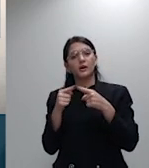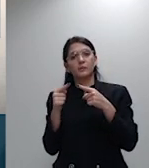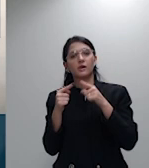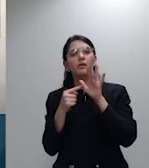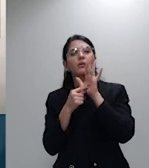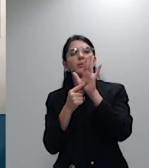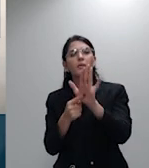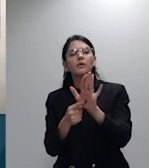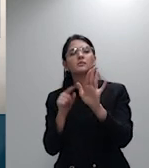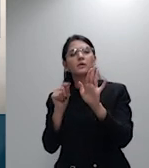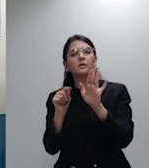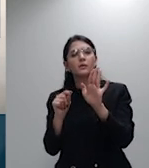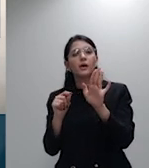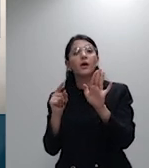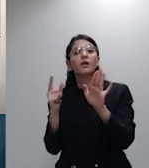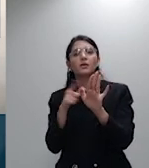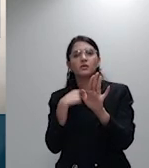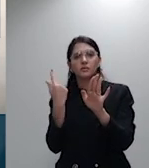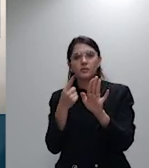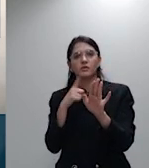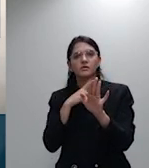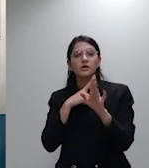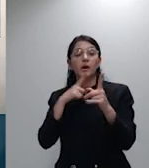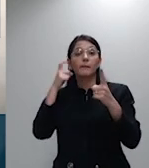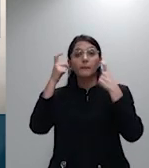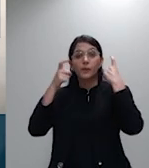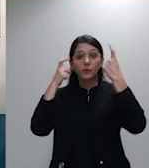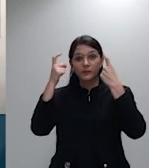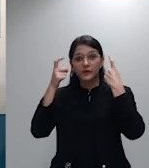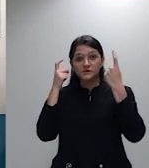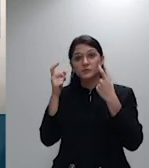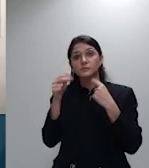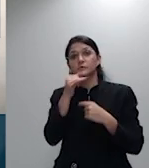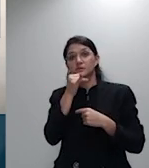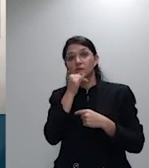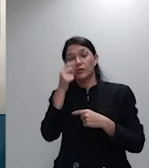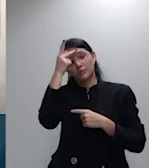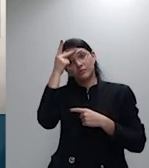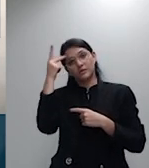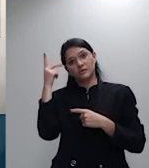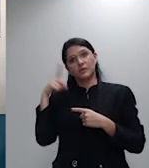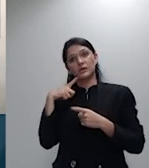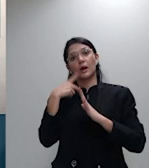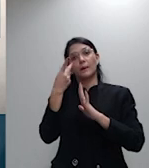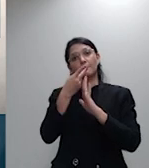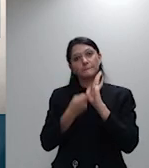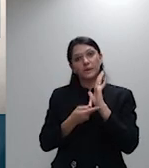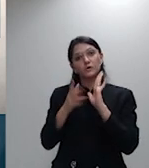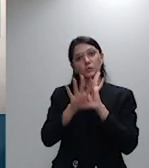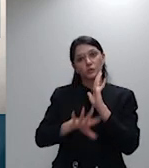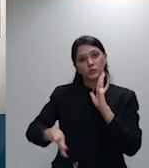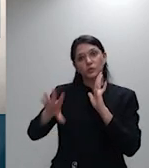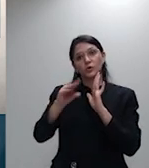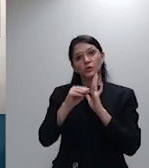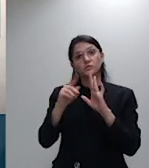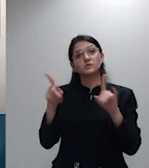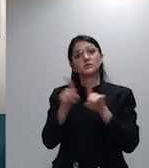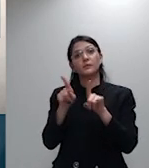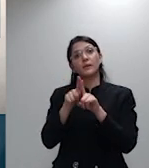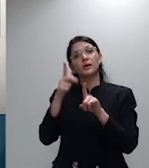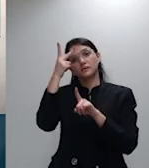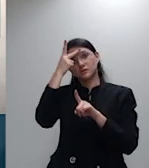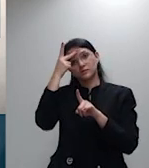de que naquilo que diz respeito aos planos coletivos quando demandas individuais são ajuizadas